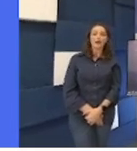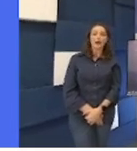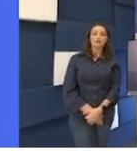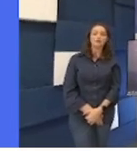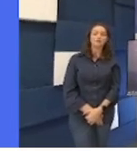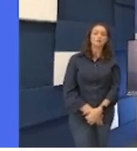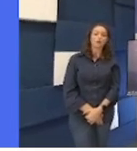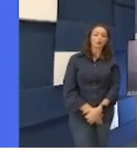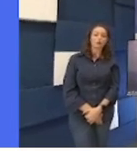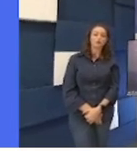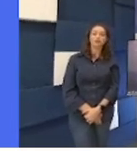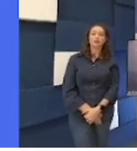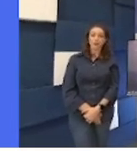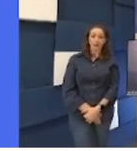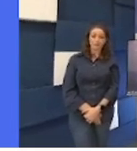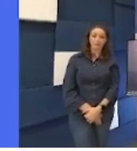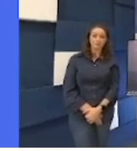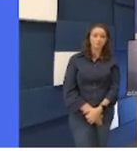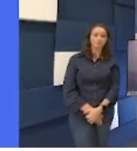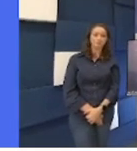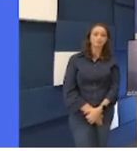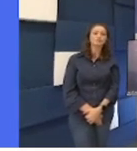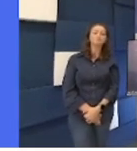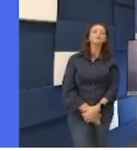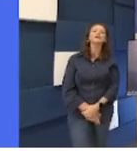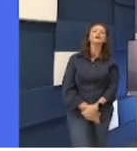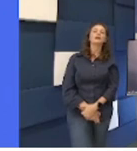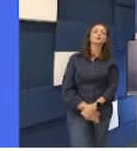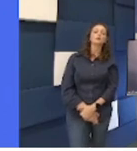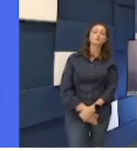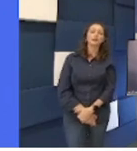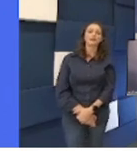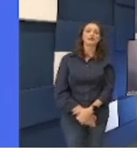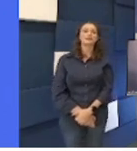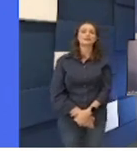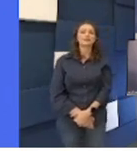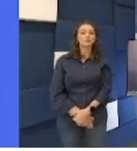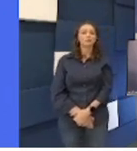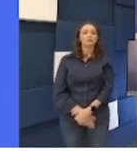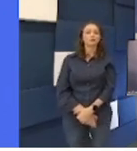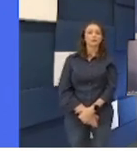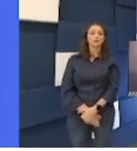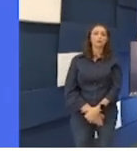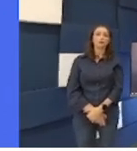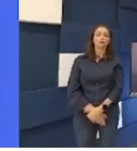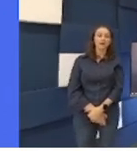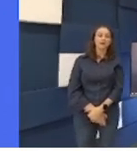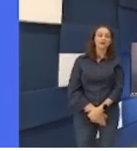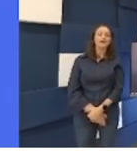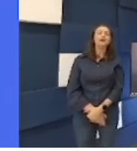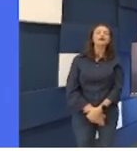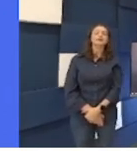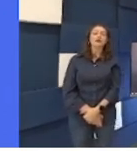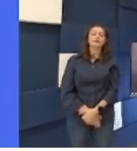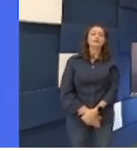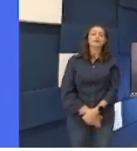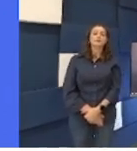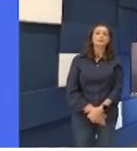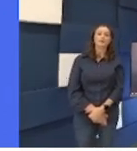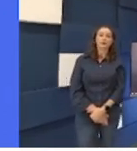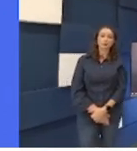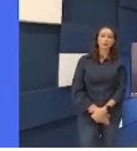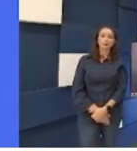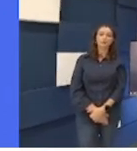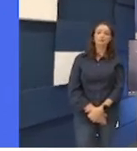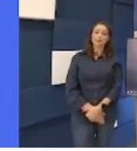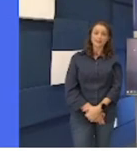os mobiliários dos postos de trabalho. No sub-item 17.6.6, temos as